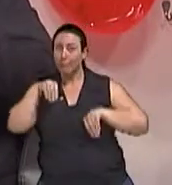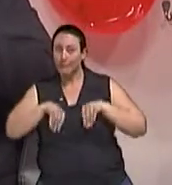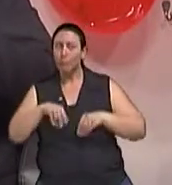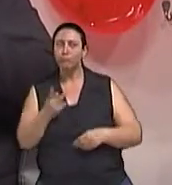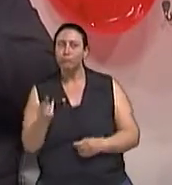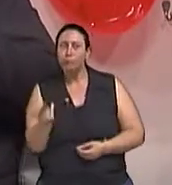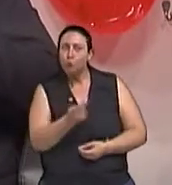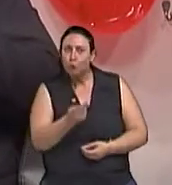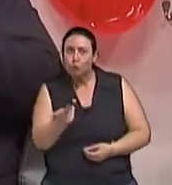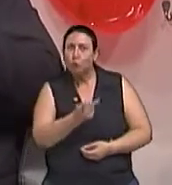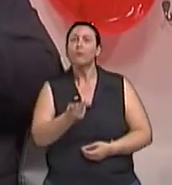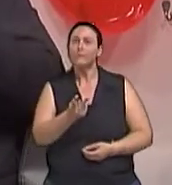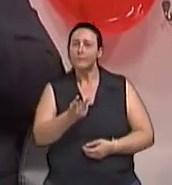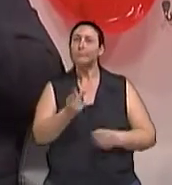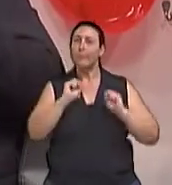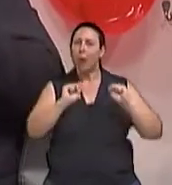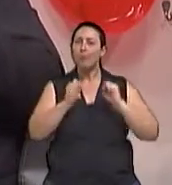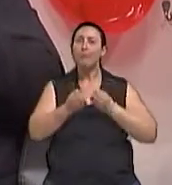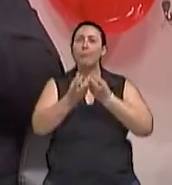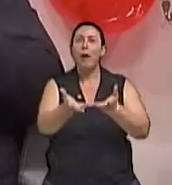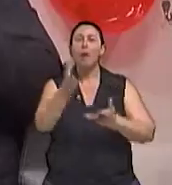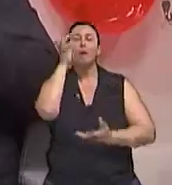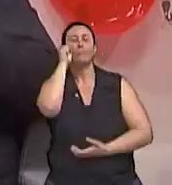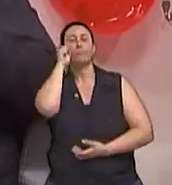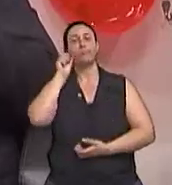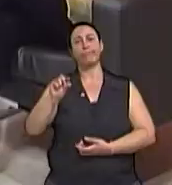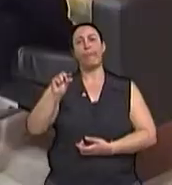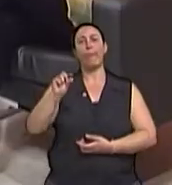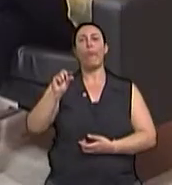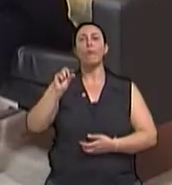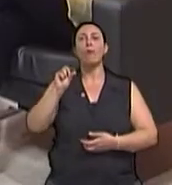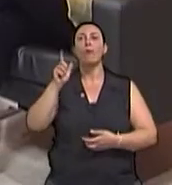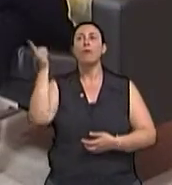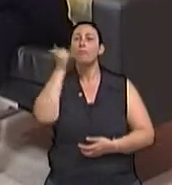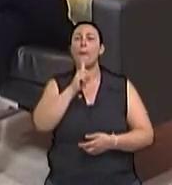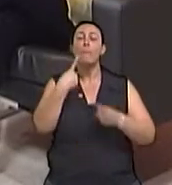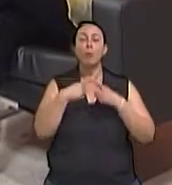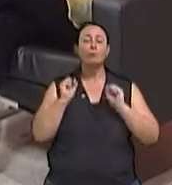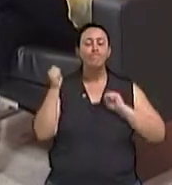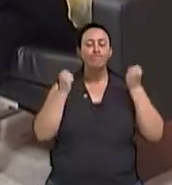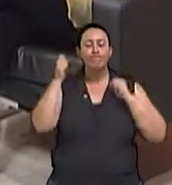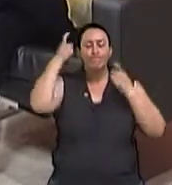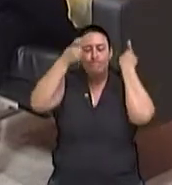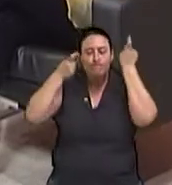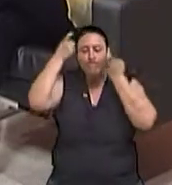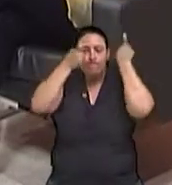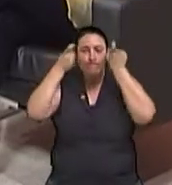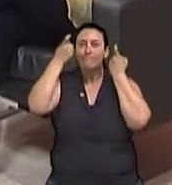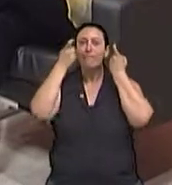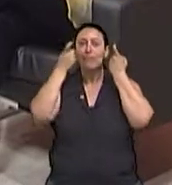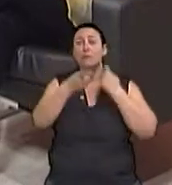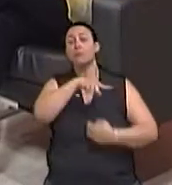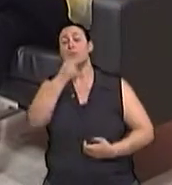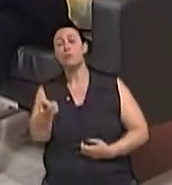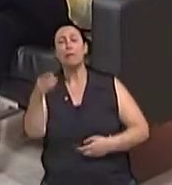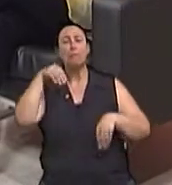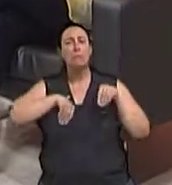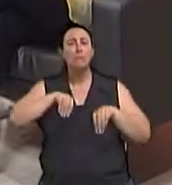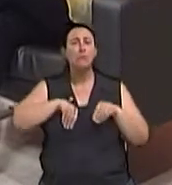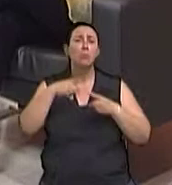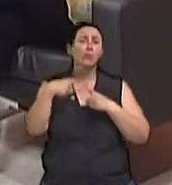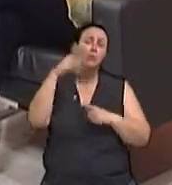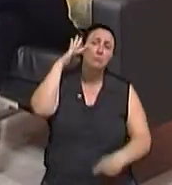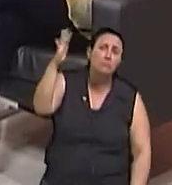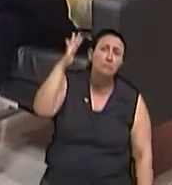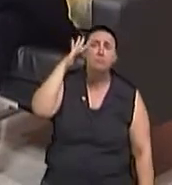frequentemente a pessoa tem ambos. Tem depressão, ansiedade e insônia, né? Eu costumo dizer que a depressão e